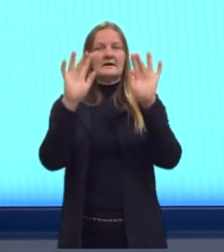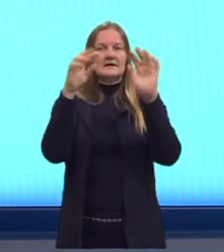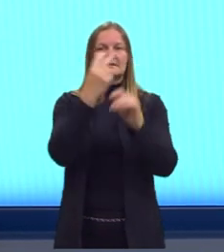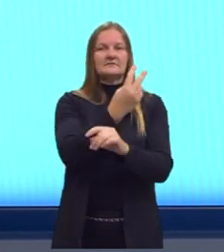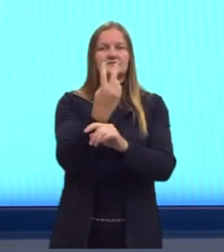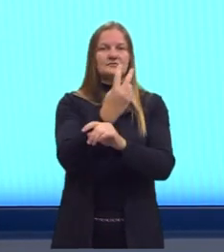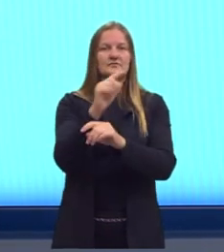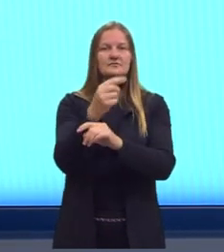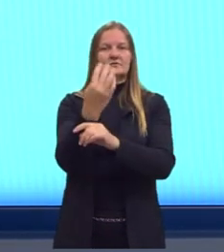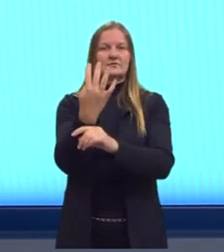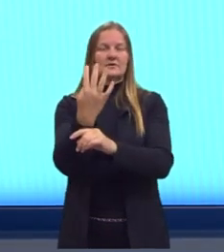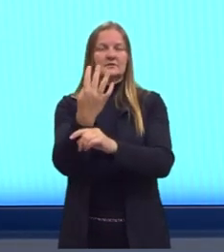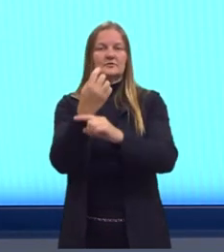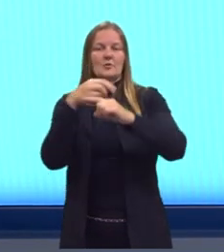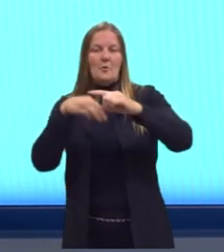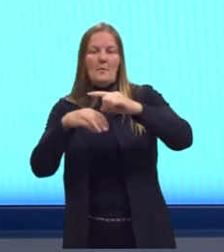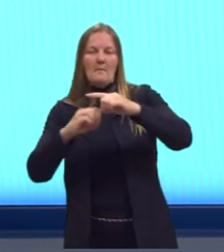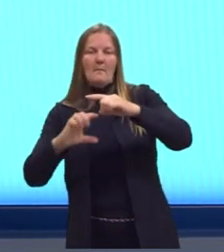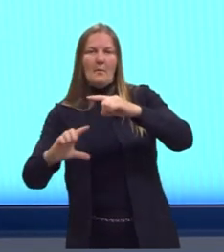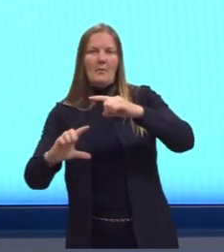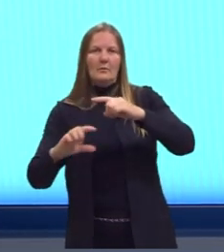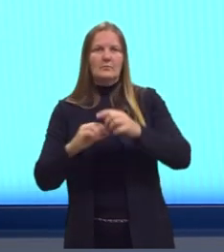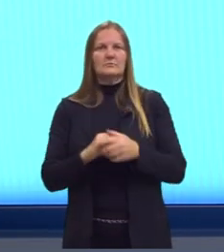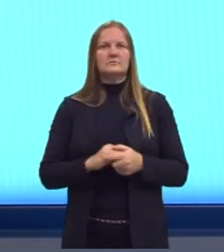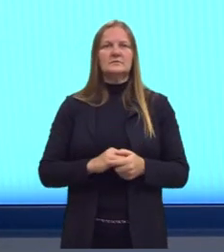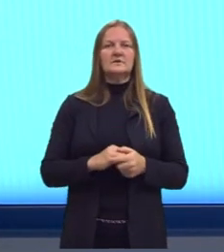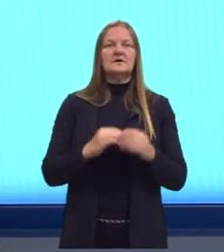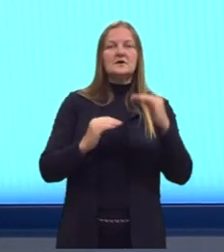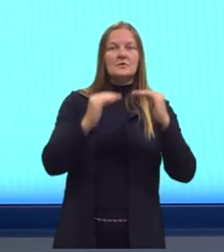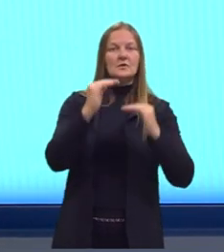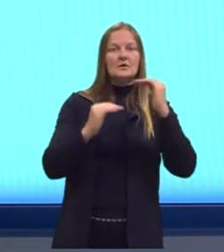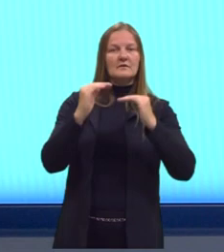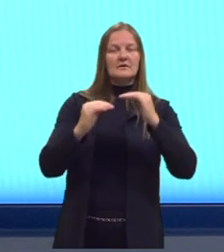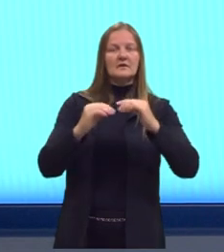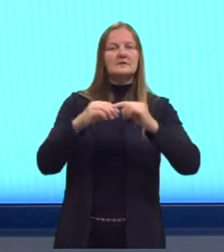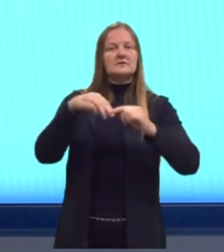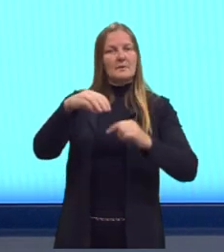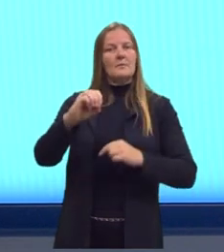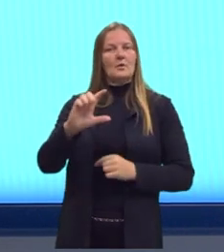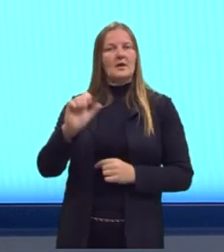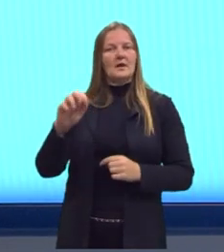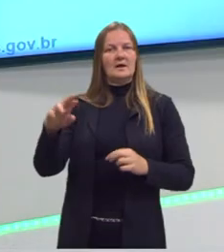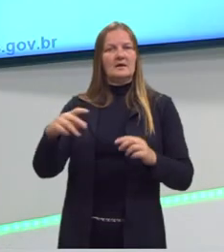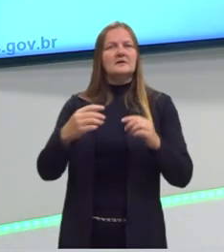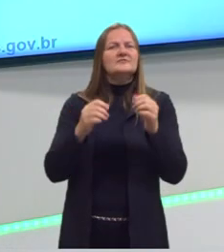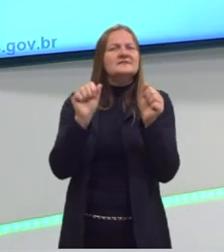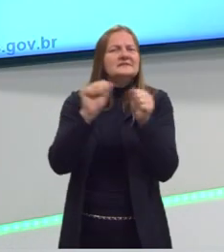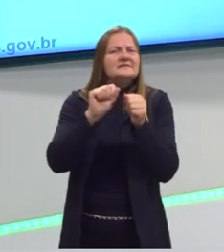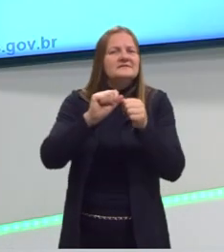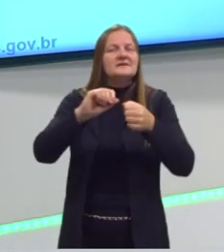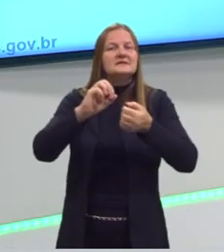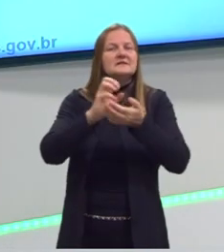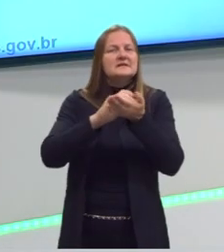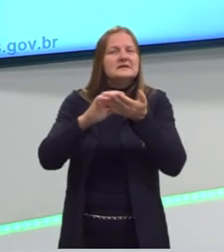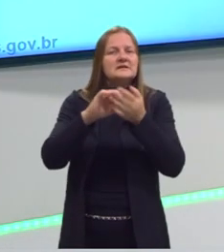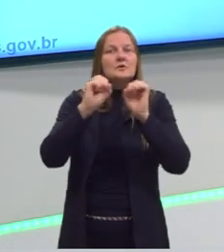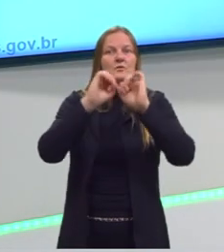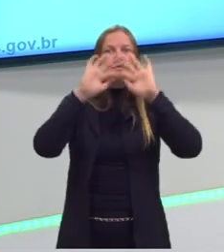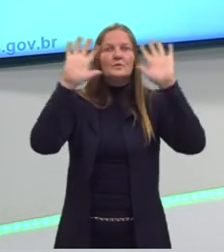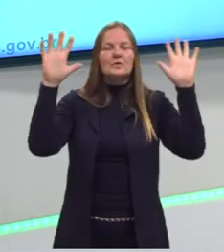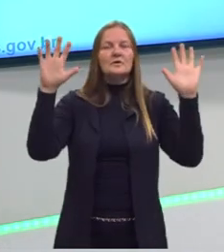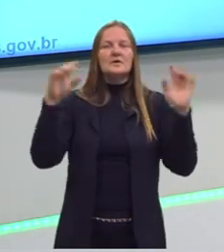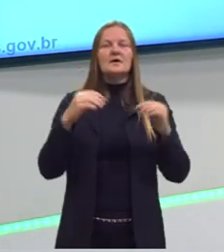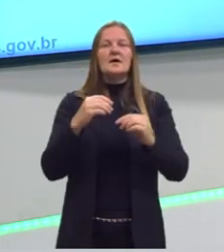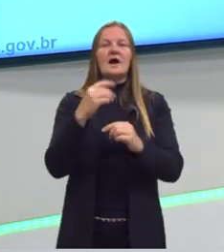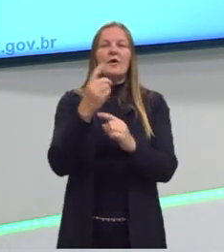,4 litros por mol. Equivalência molar. Feito essa interpretação, eu vou montar a regra de 3.